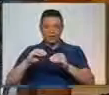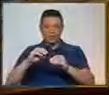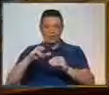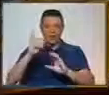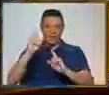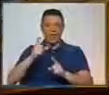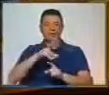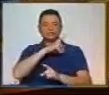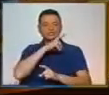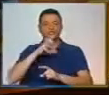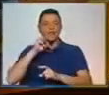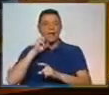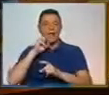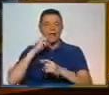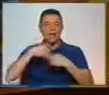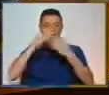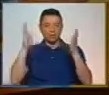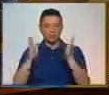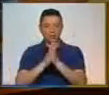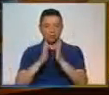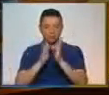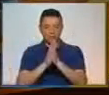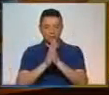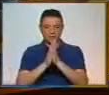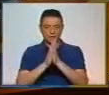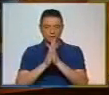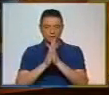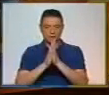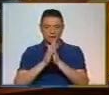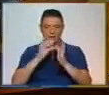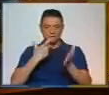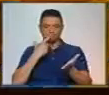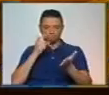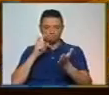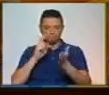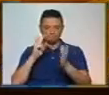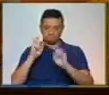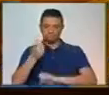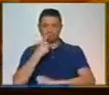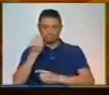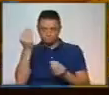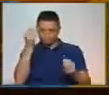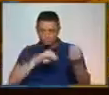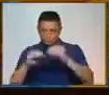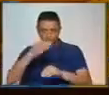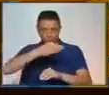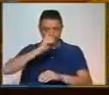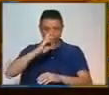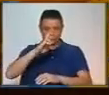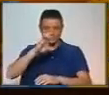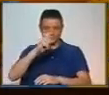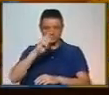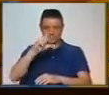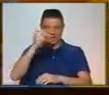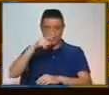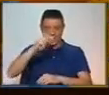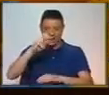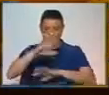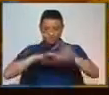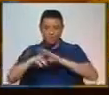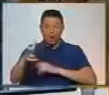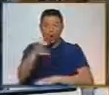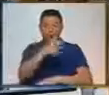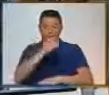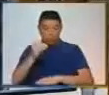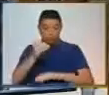Israel, em que todas as telhas, que são em cerâmica, em porcelana, revestidas a ouro, foram feitas